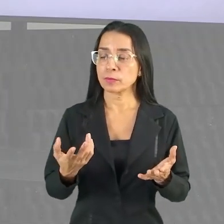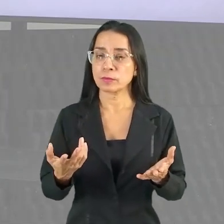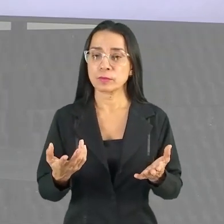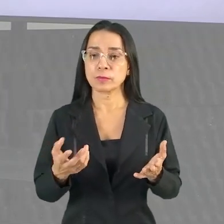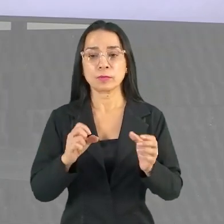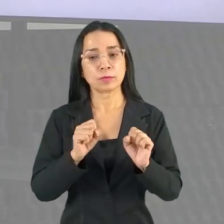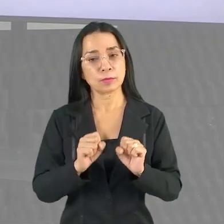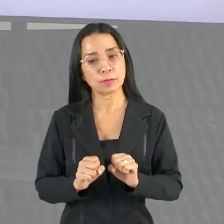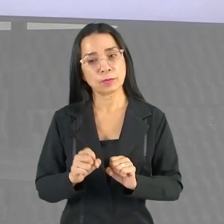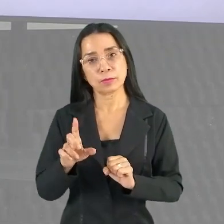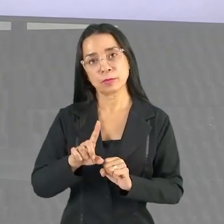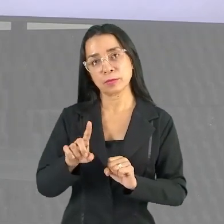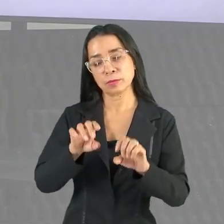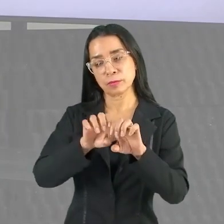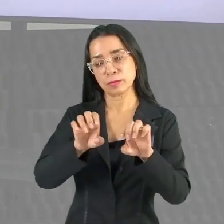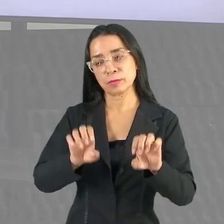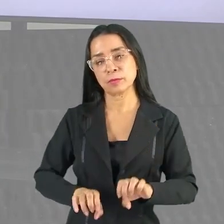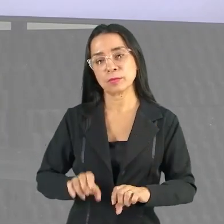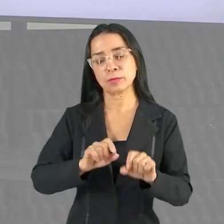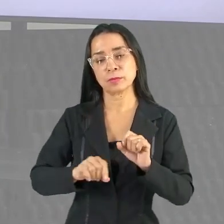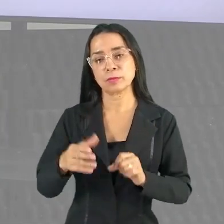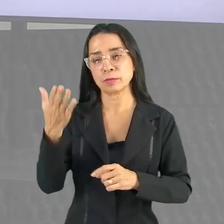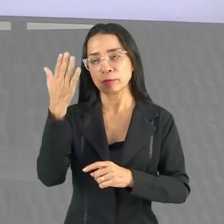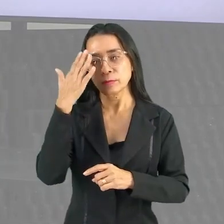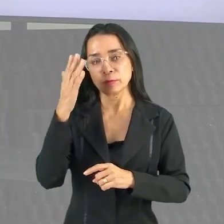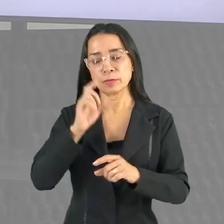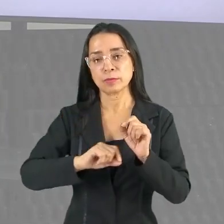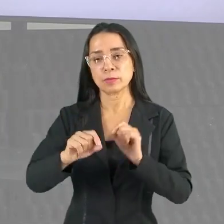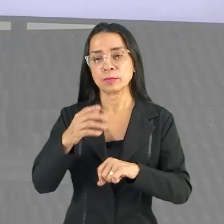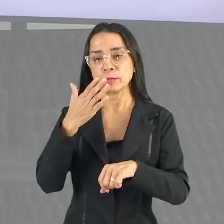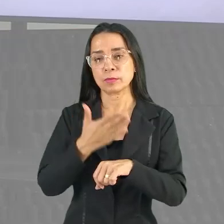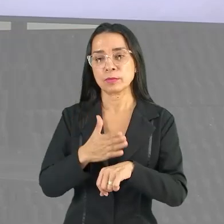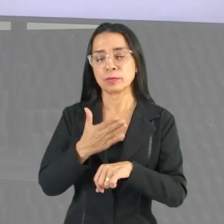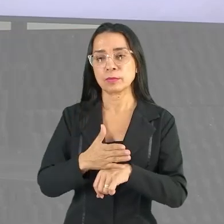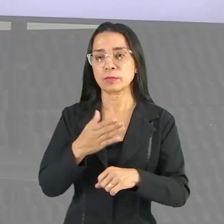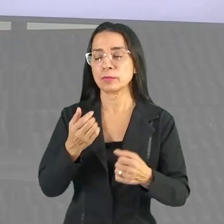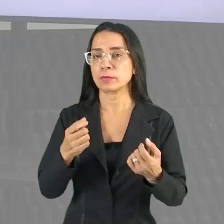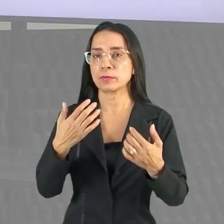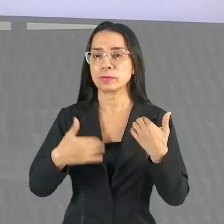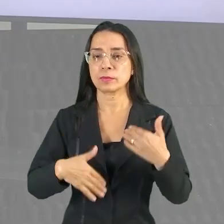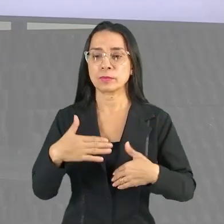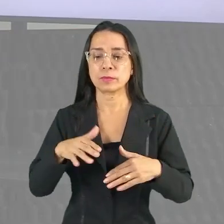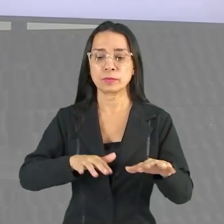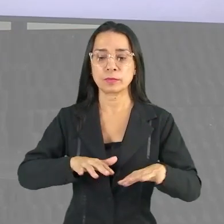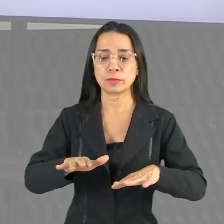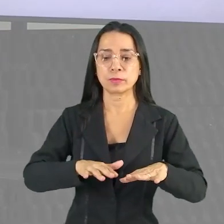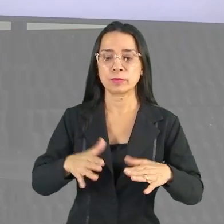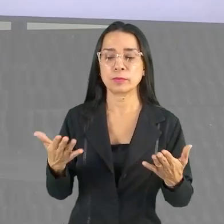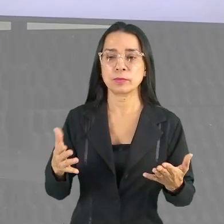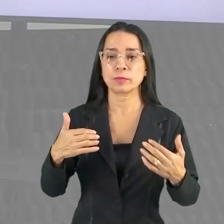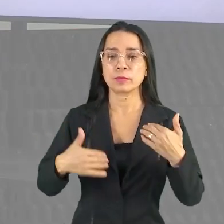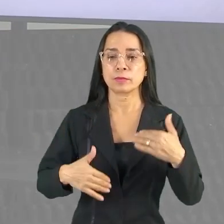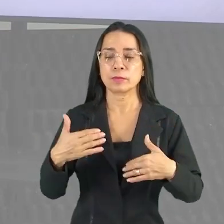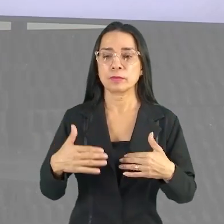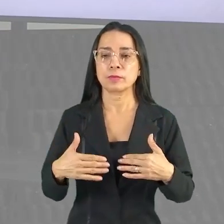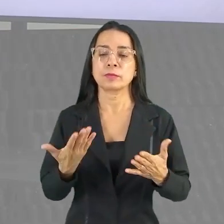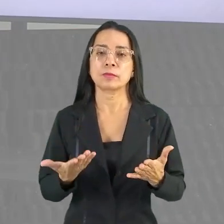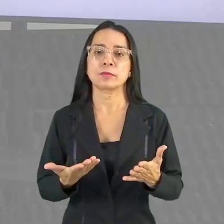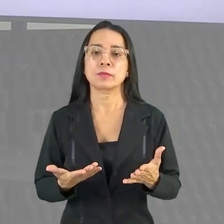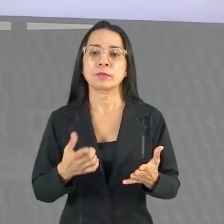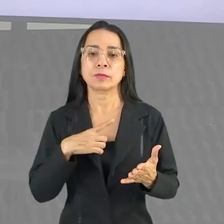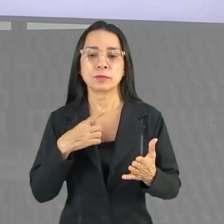não estruturada, tá bom? Então eu entendi o que é atividade física, movimento corporal que gera um gasto